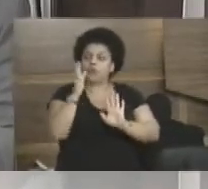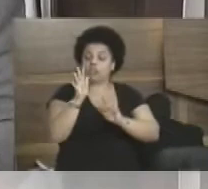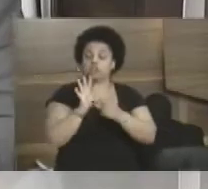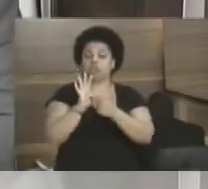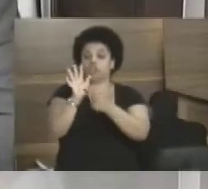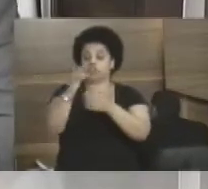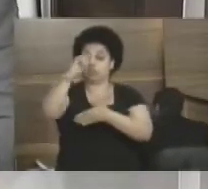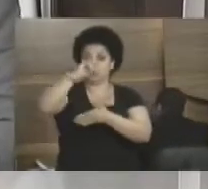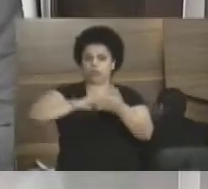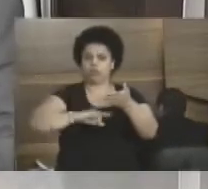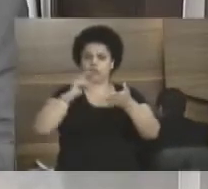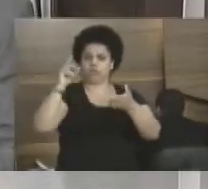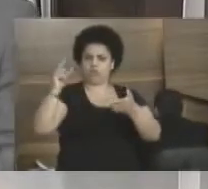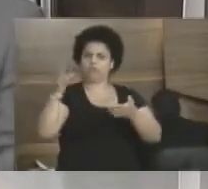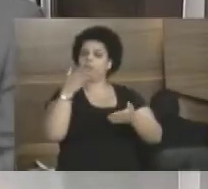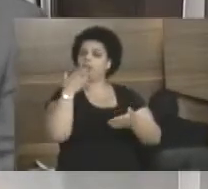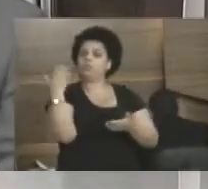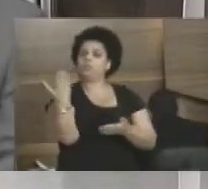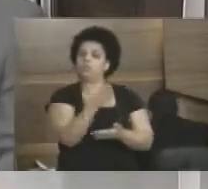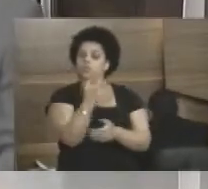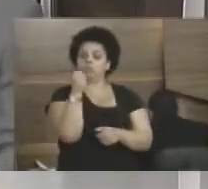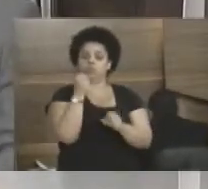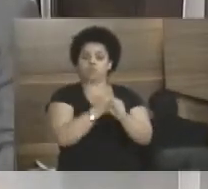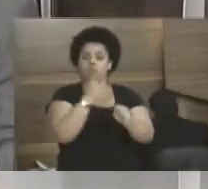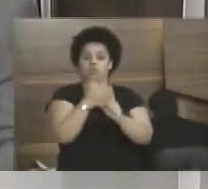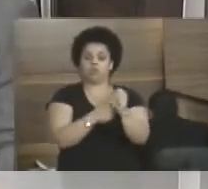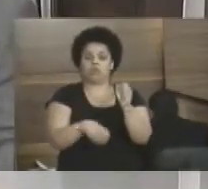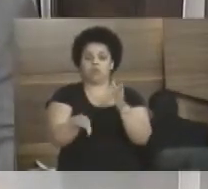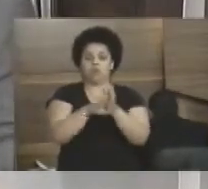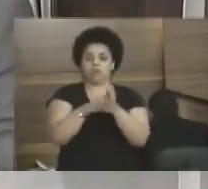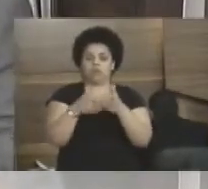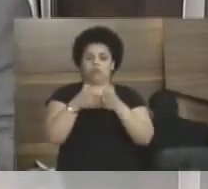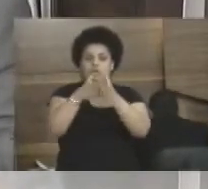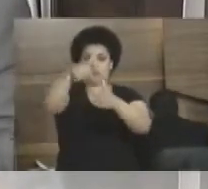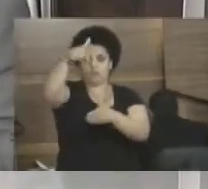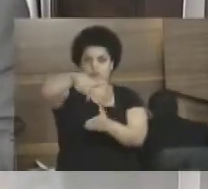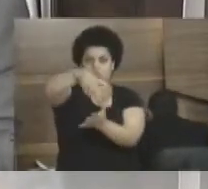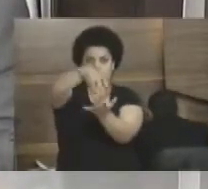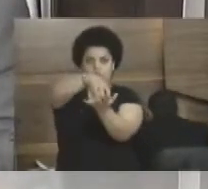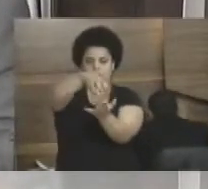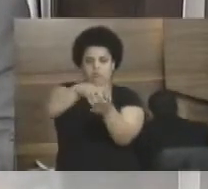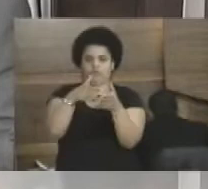uma indicação, já tem tempo, com relação à reforma do CAIS de Santa Luzia.